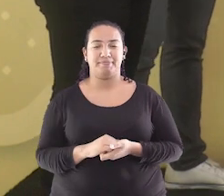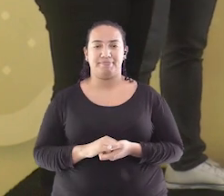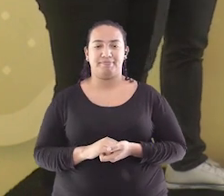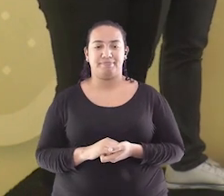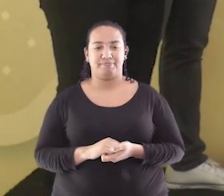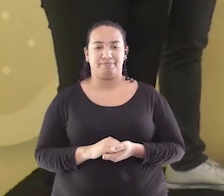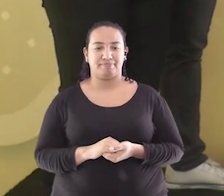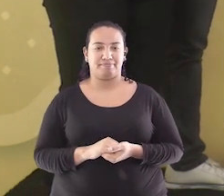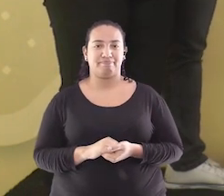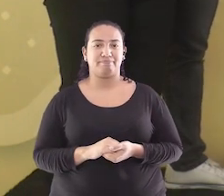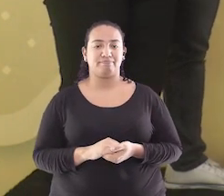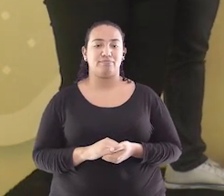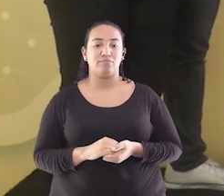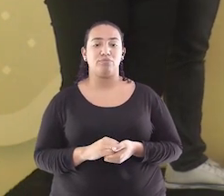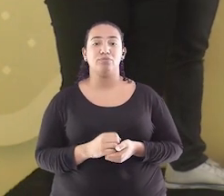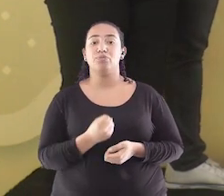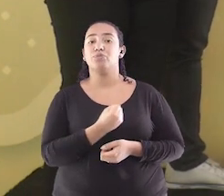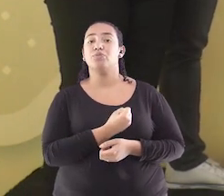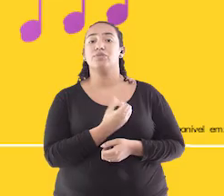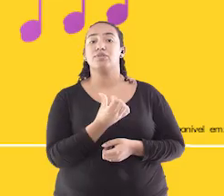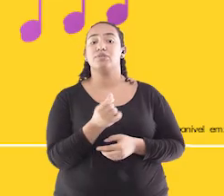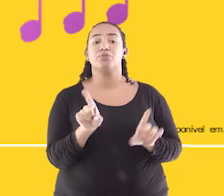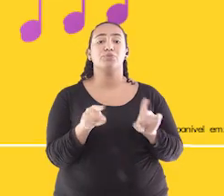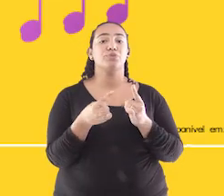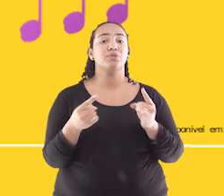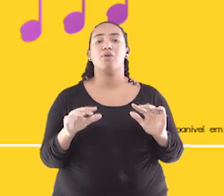Vamos lá, qual é a música de número 6, Fabrício?